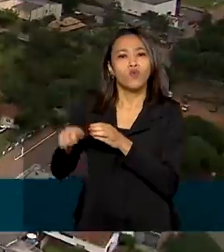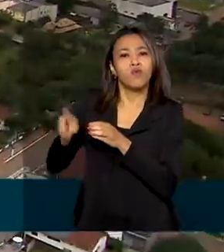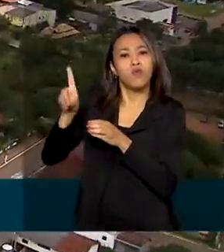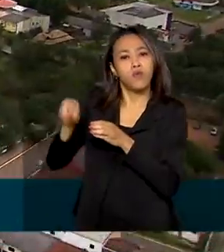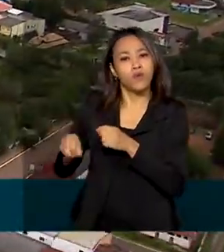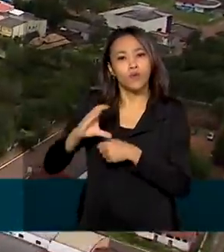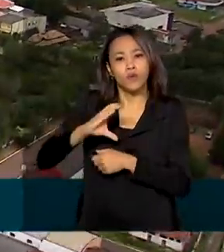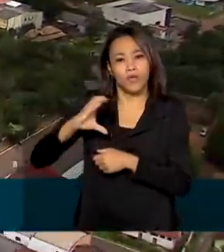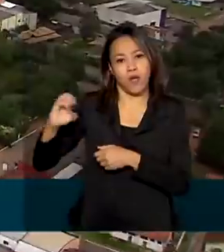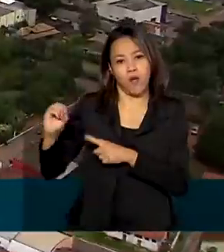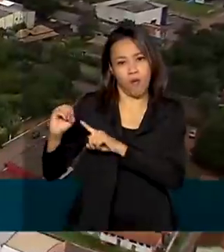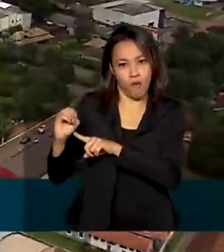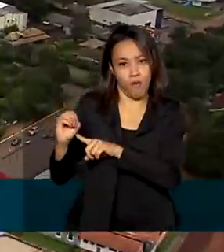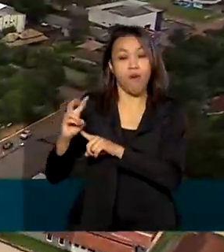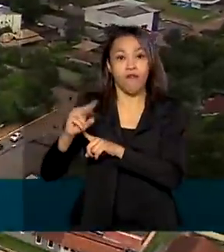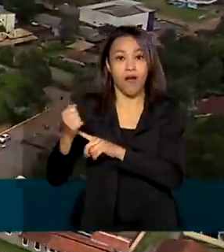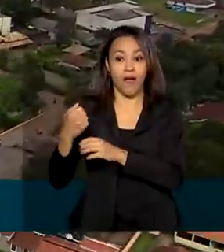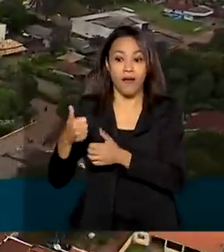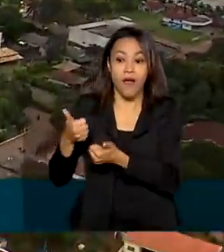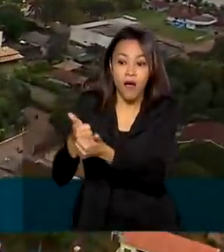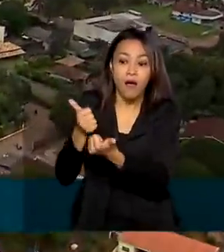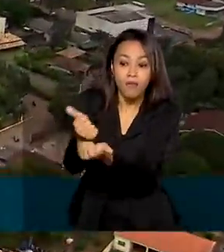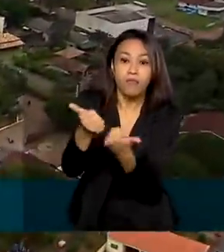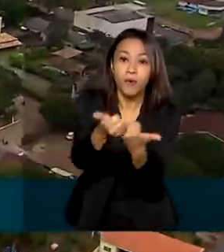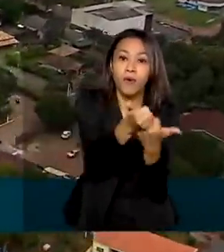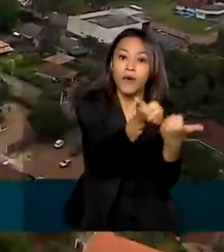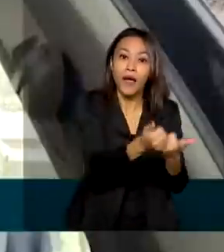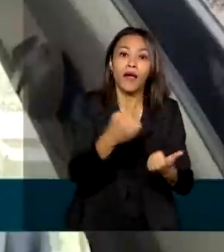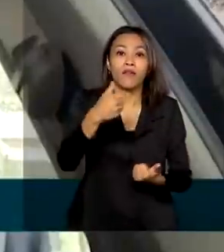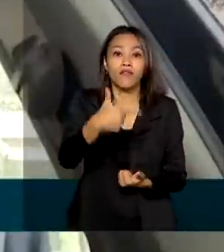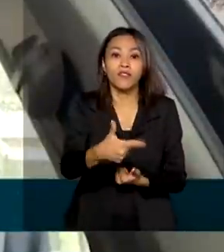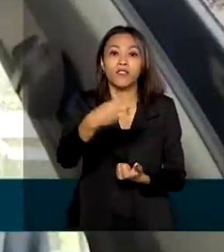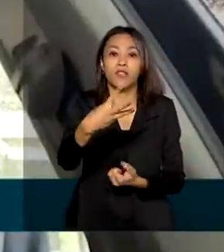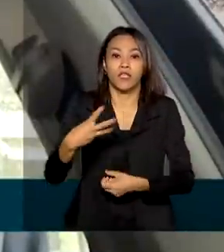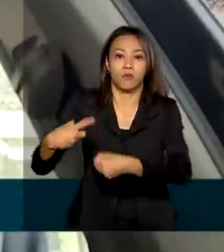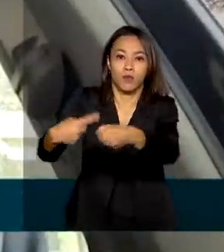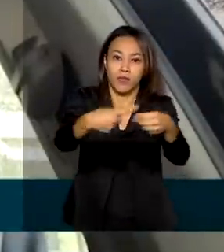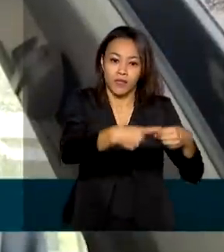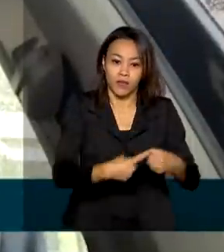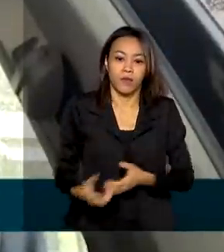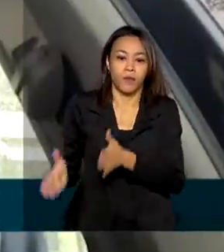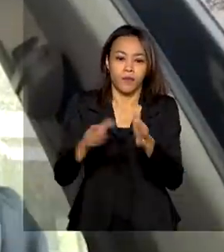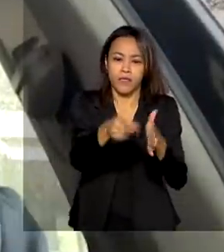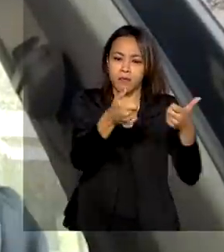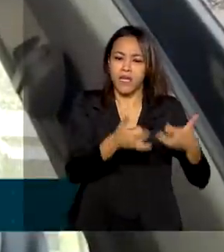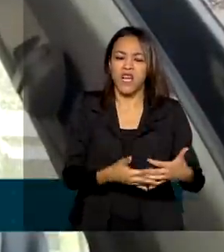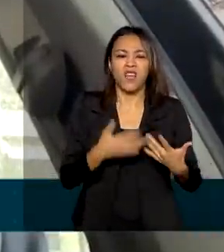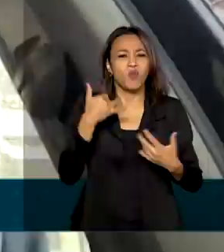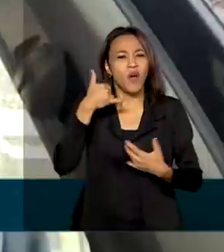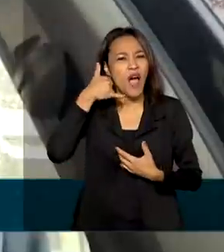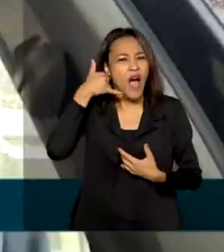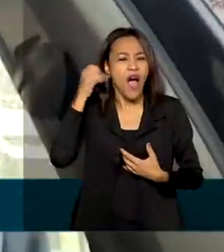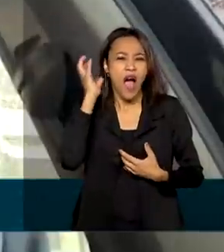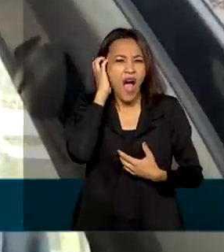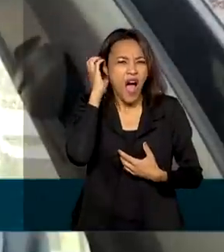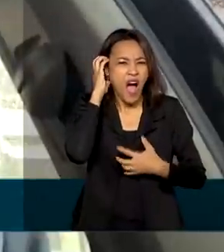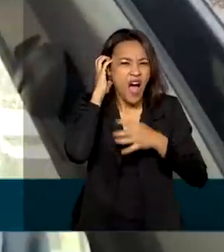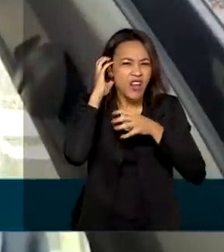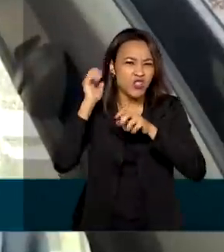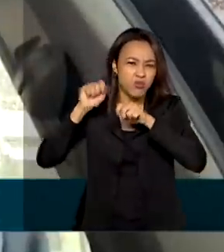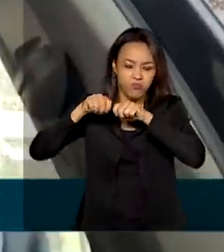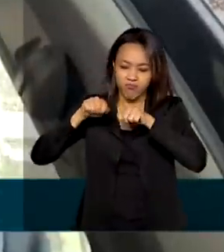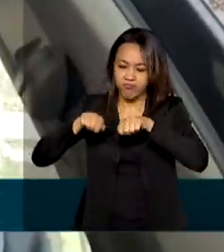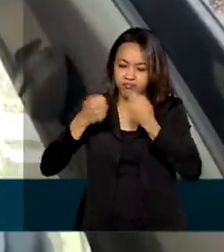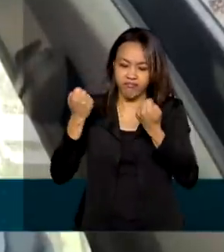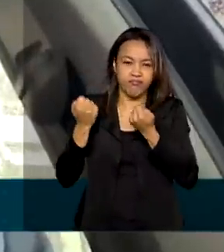-Oeste e vai atender 23 municípios da região. Os raios foram queimados, teve casos de propriedade